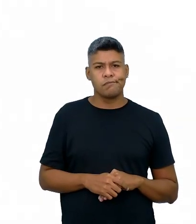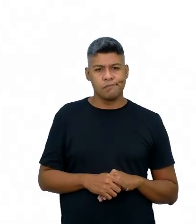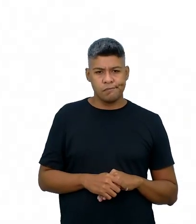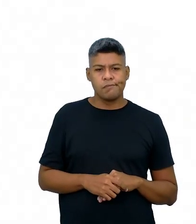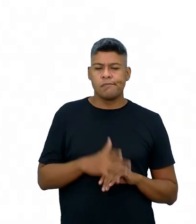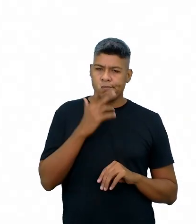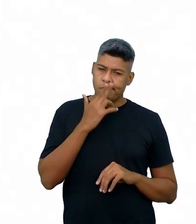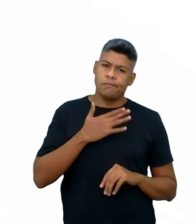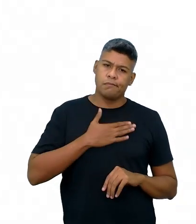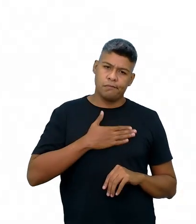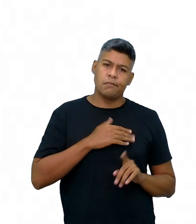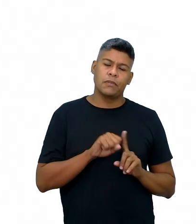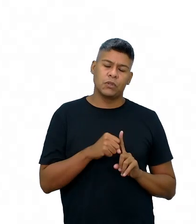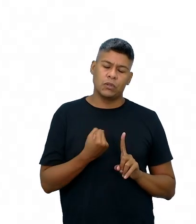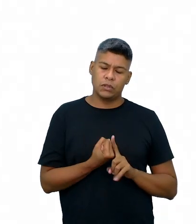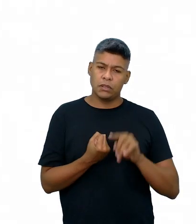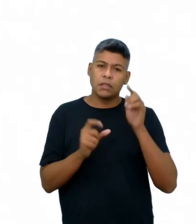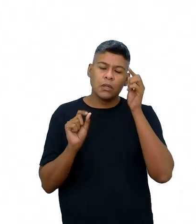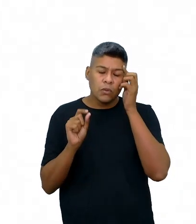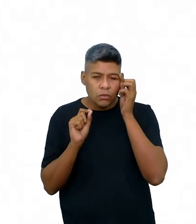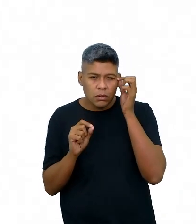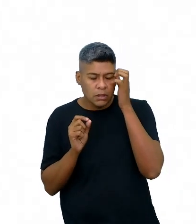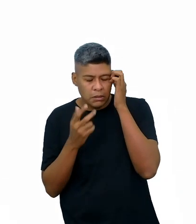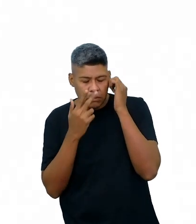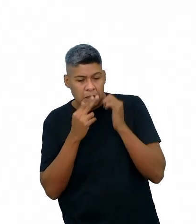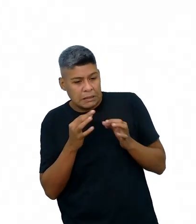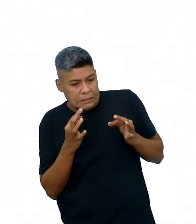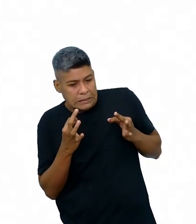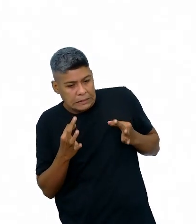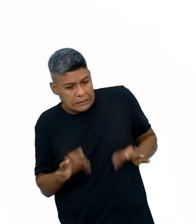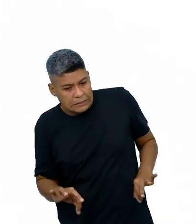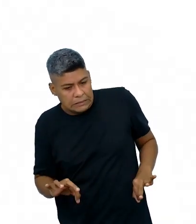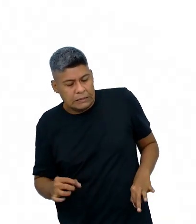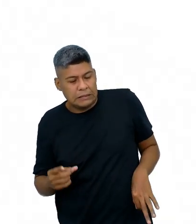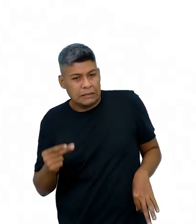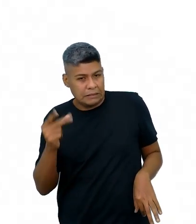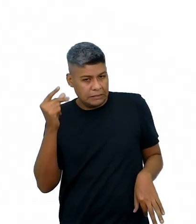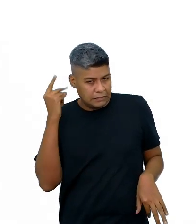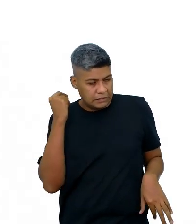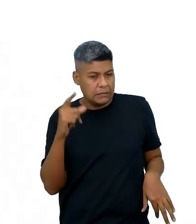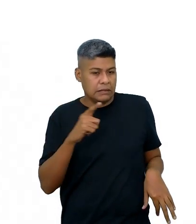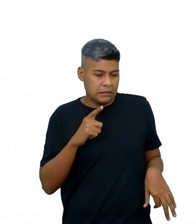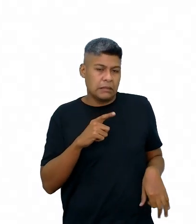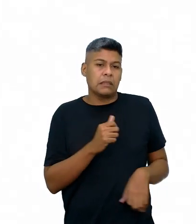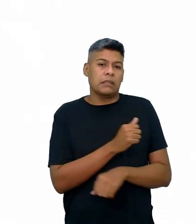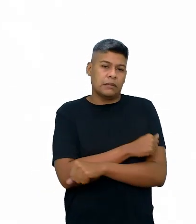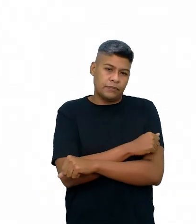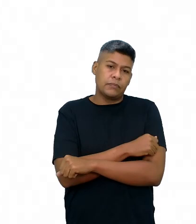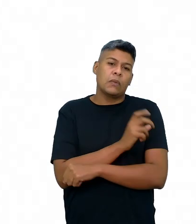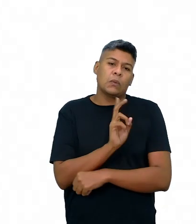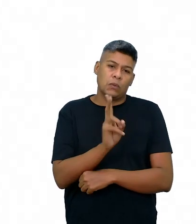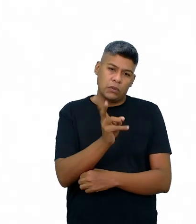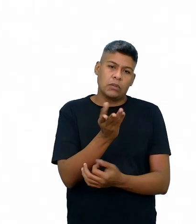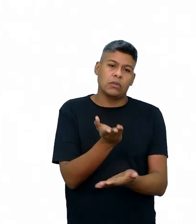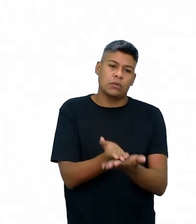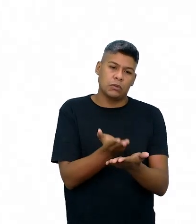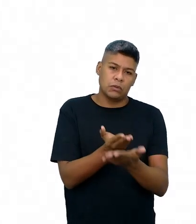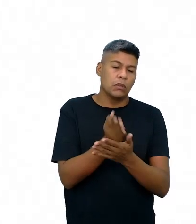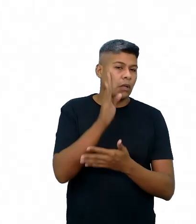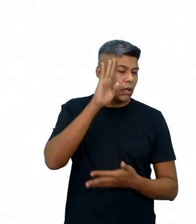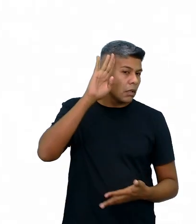inconforma, né? Com a sociedade conservadora naquela época. Ela inspira os estudantes a continuarem os estudos